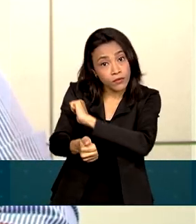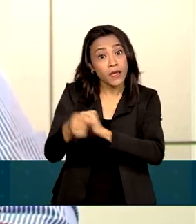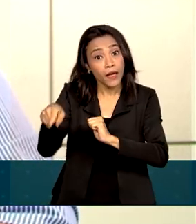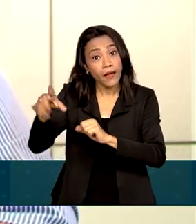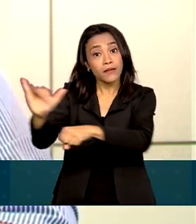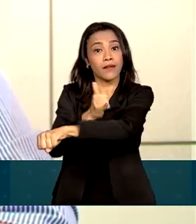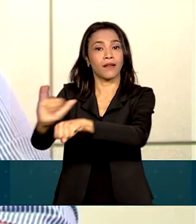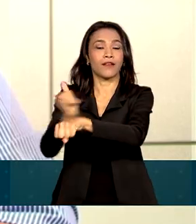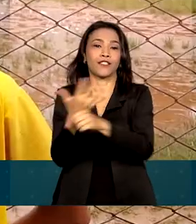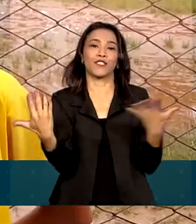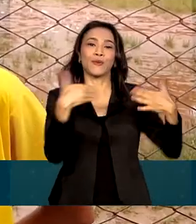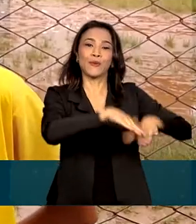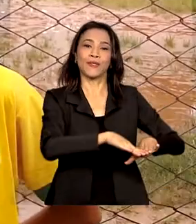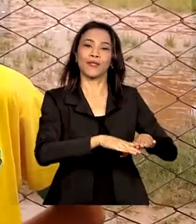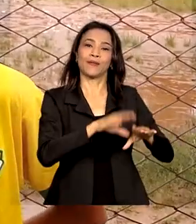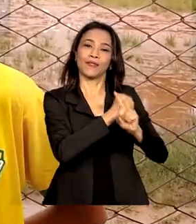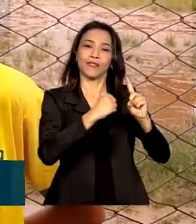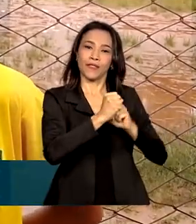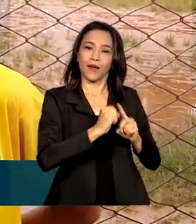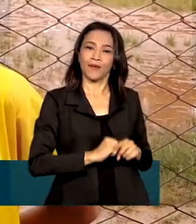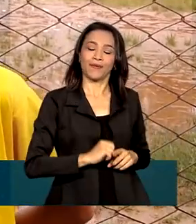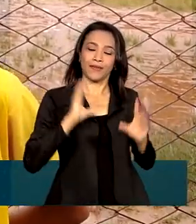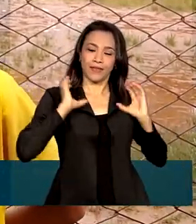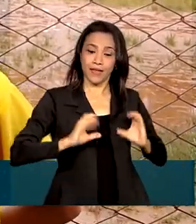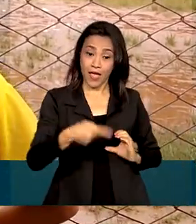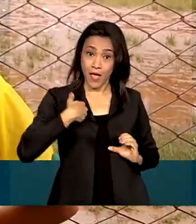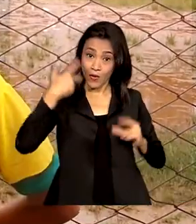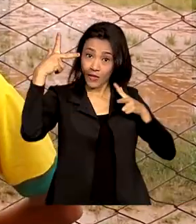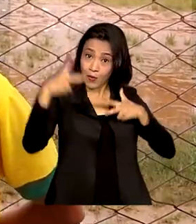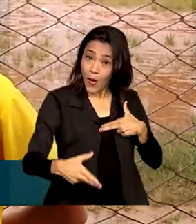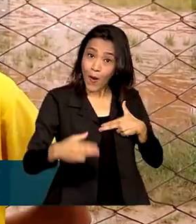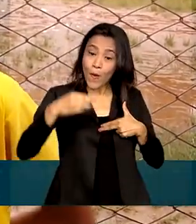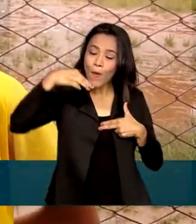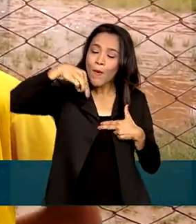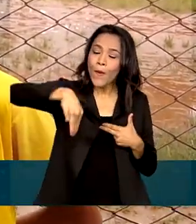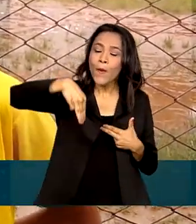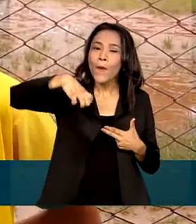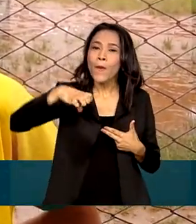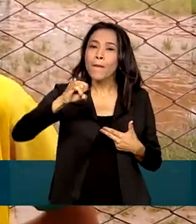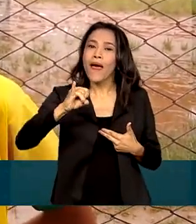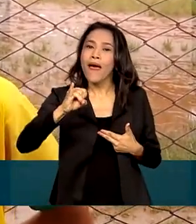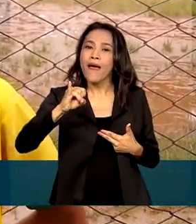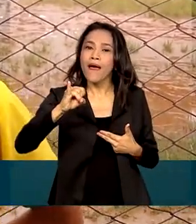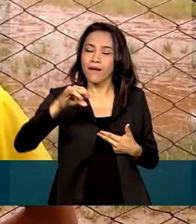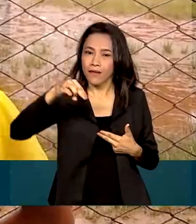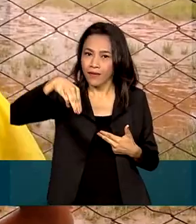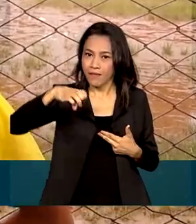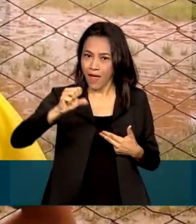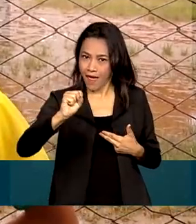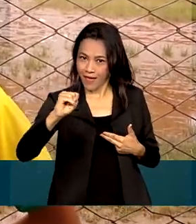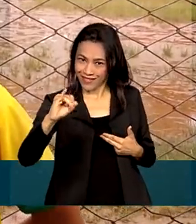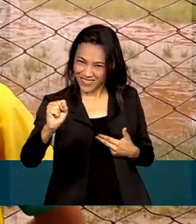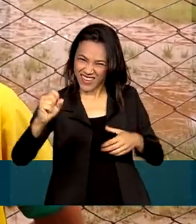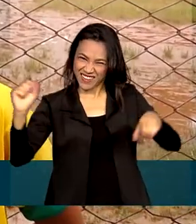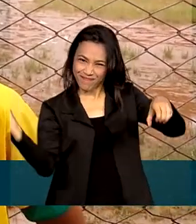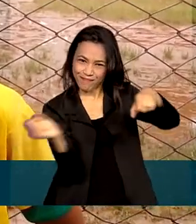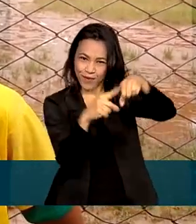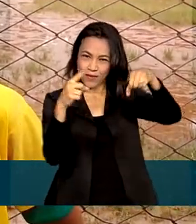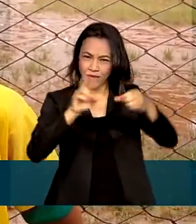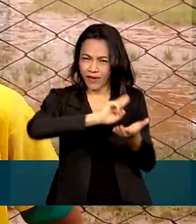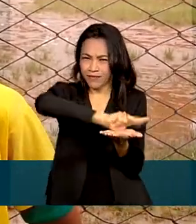inclusão social e cidadania. Quero ser igual ao Messi. Ele Dibra, ele marca gol, faz um tanto de coisa.